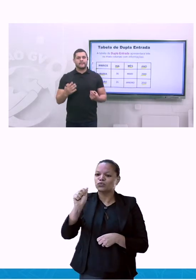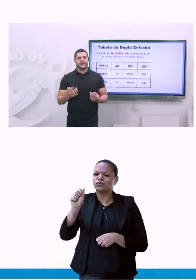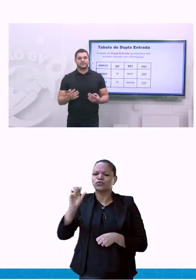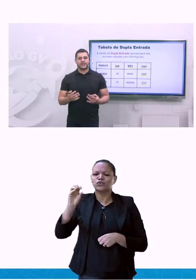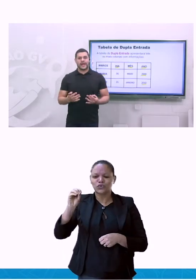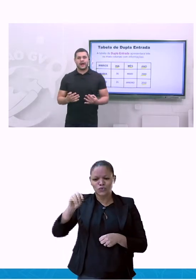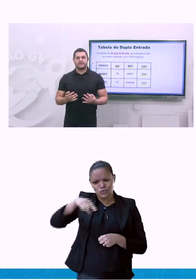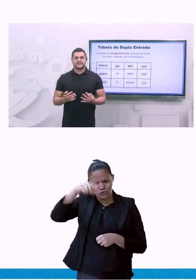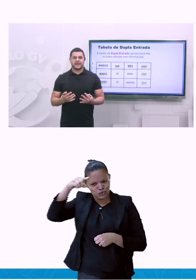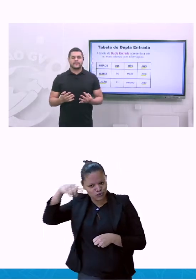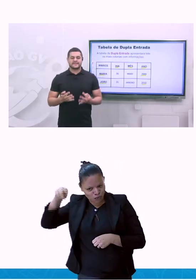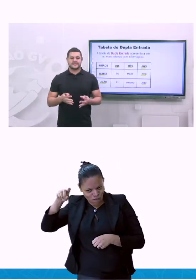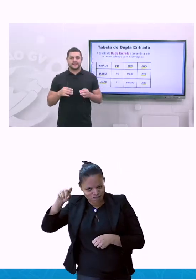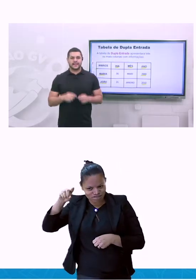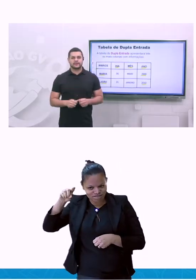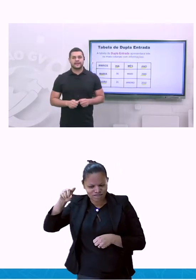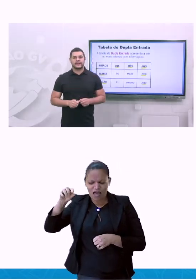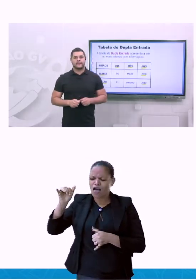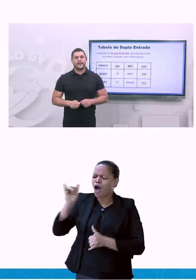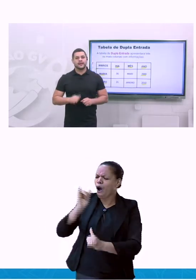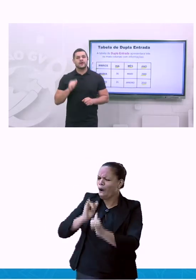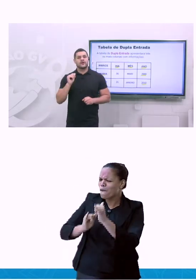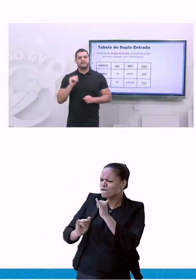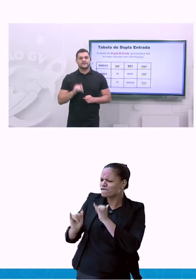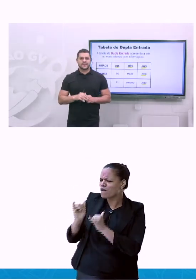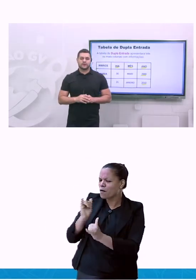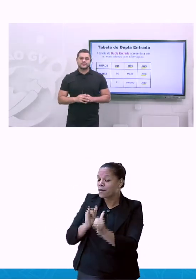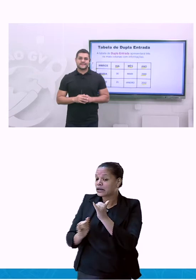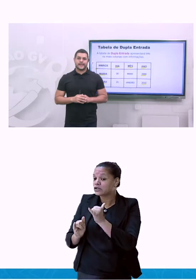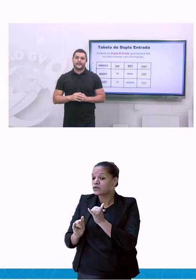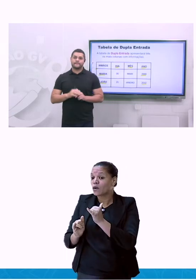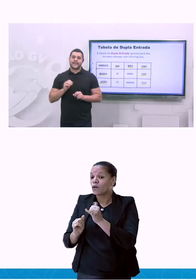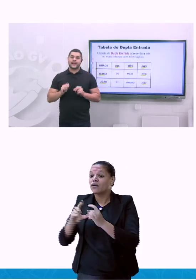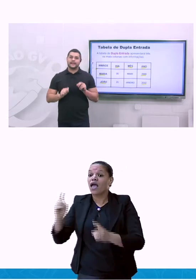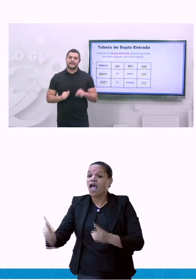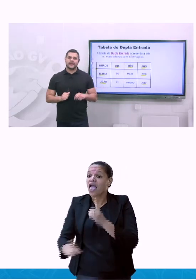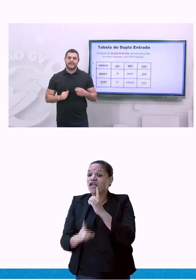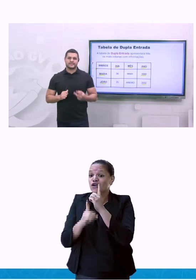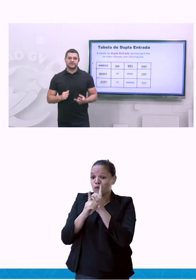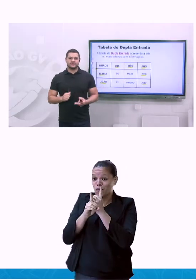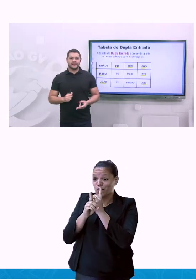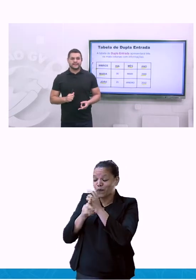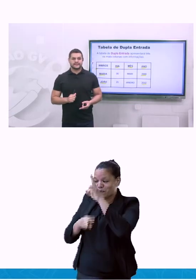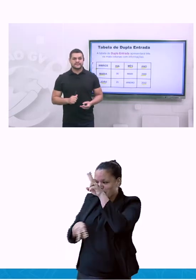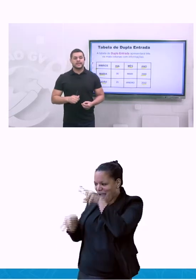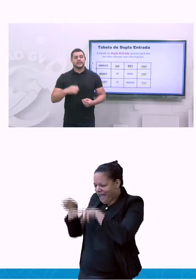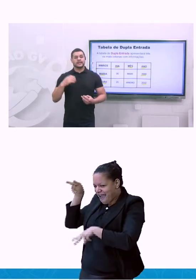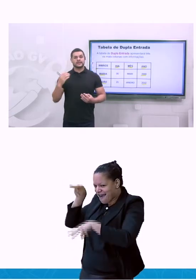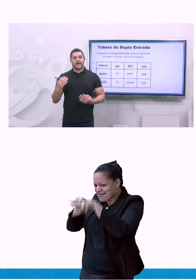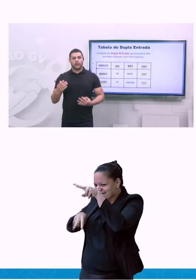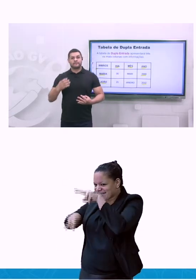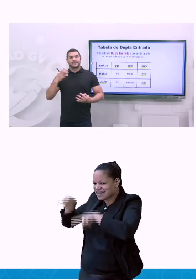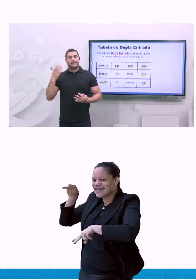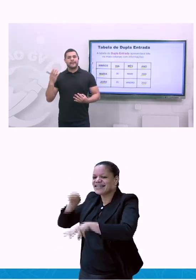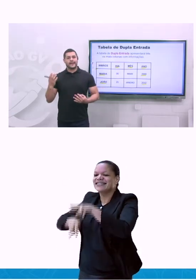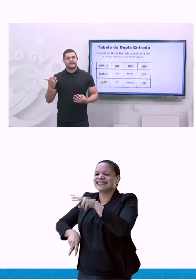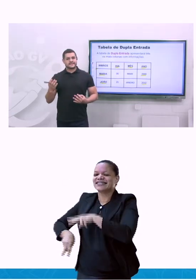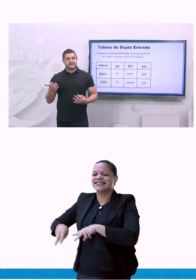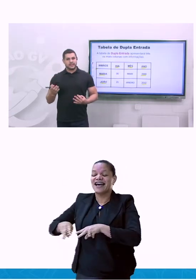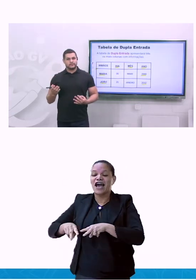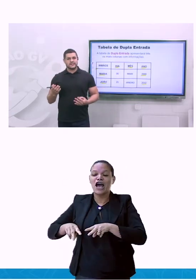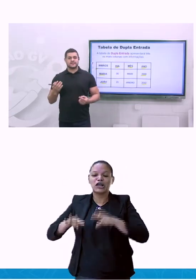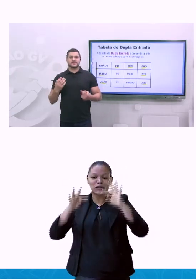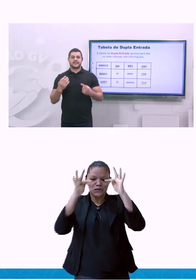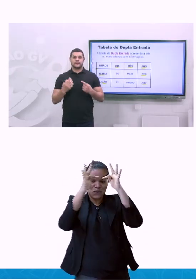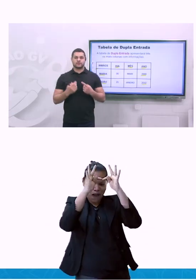rapidamente, ao fazer a pesquisa dentro da tabela, você consegue aí ter essas diferenças. Então, tabela